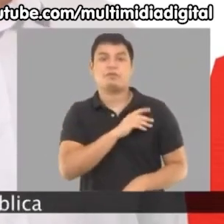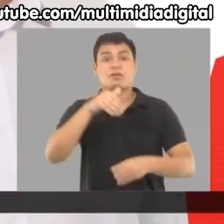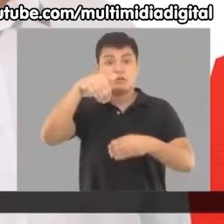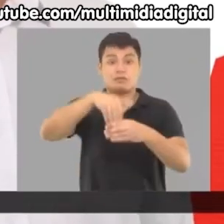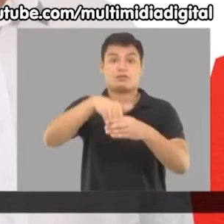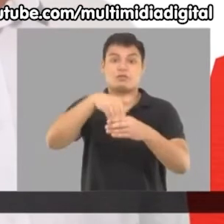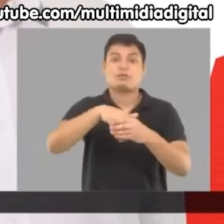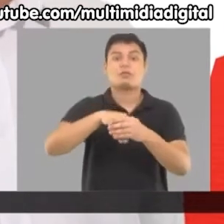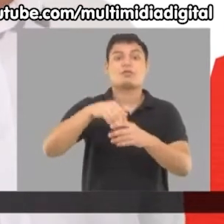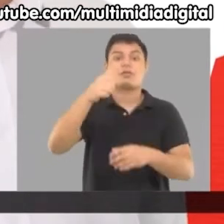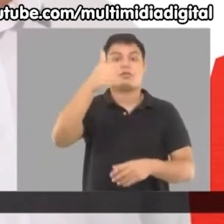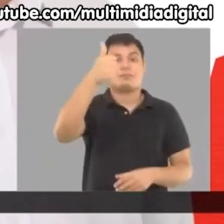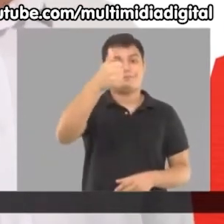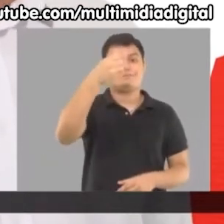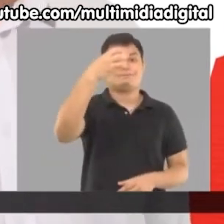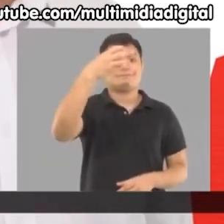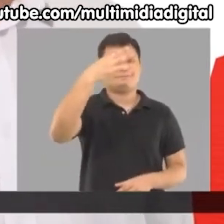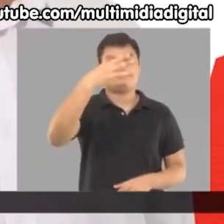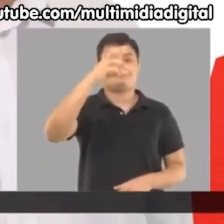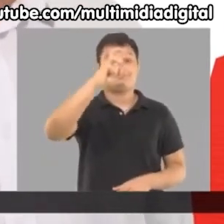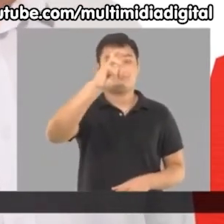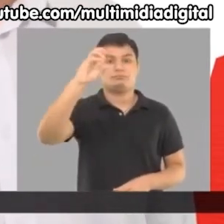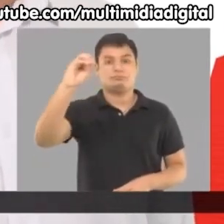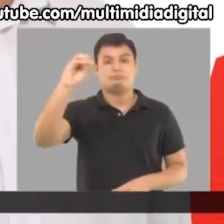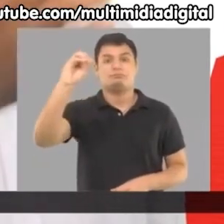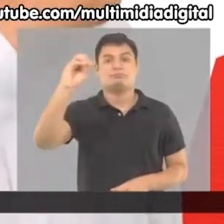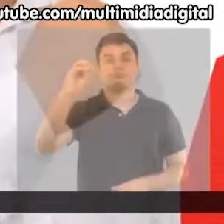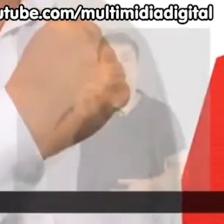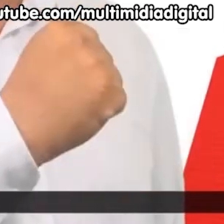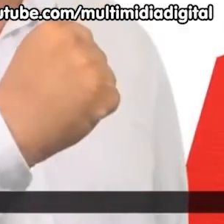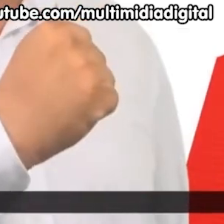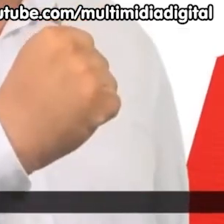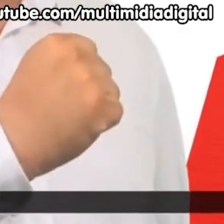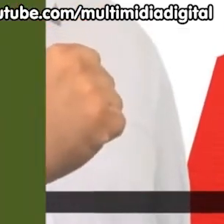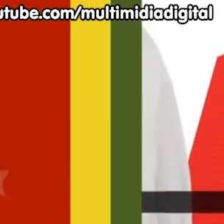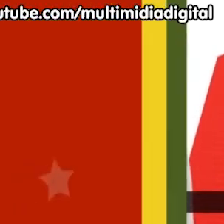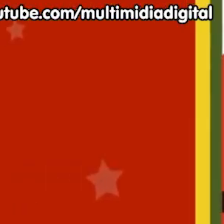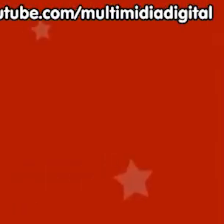rede pública. Para Macapá sorrir, vote 13500. Bora que dá!